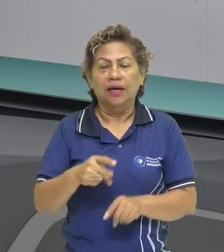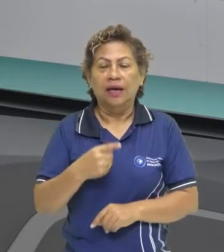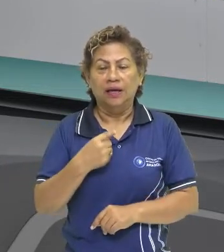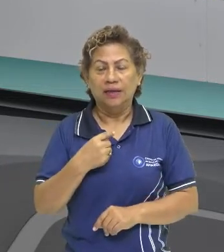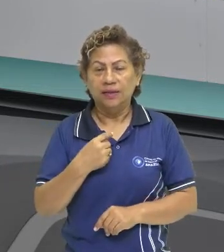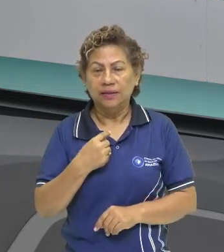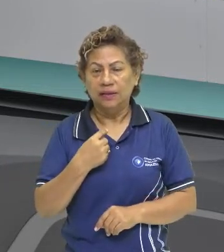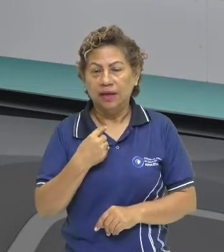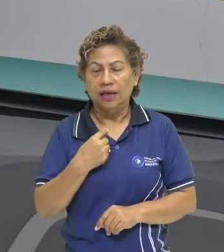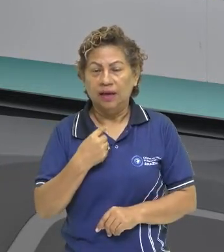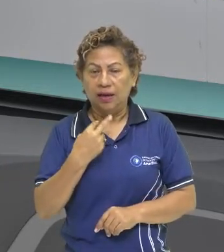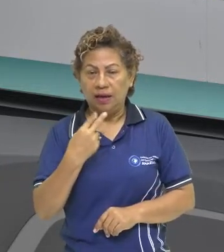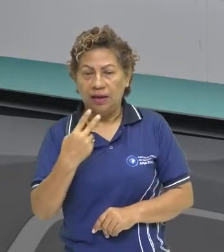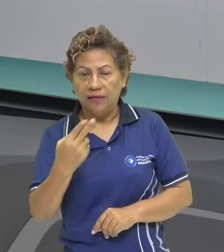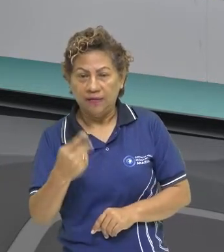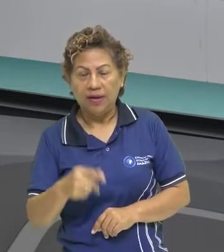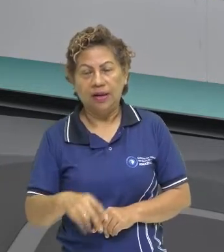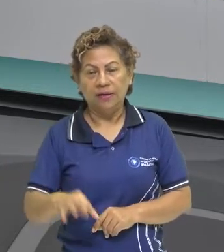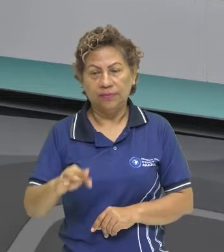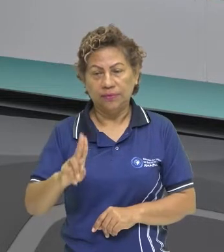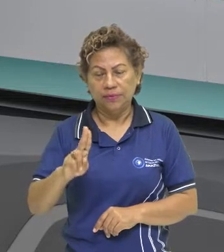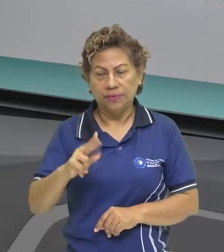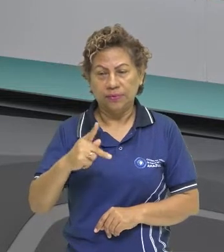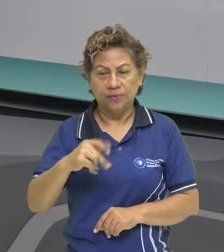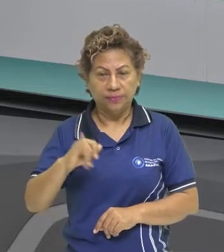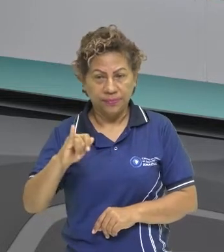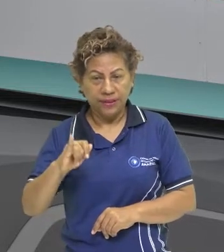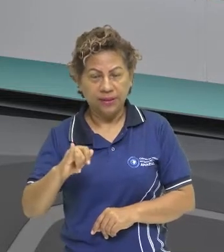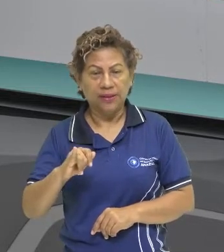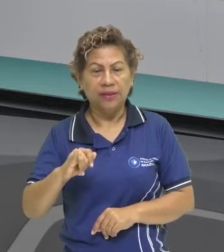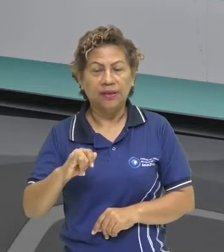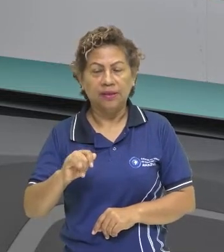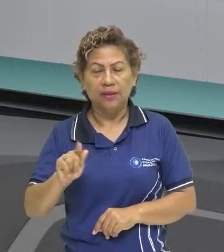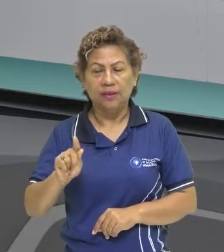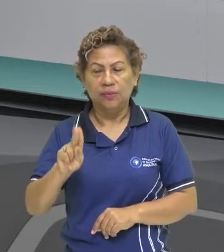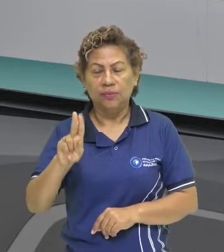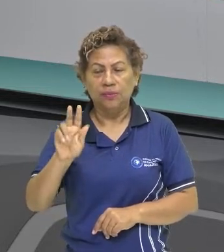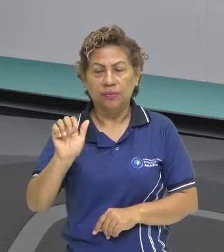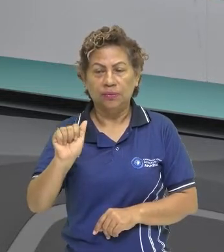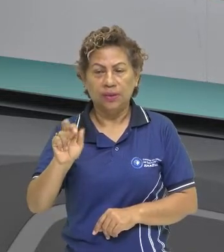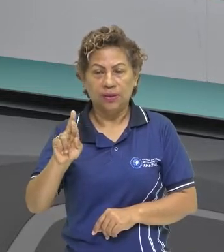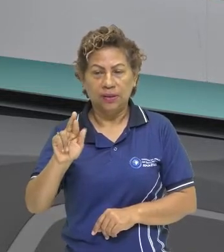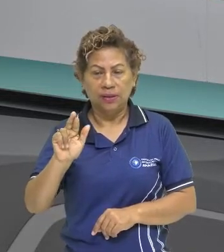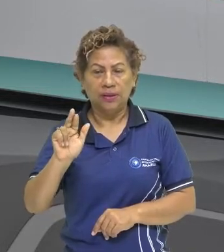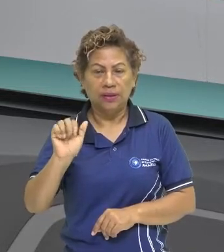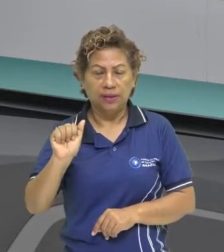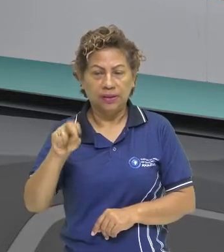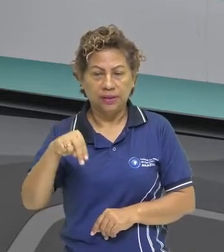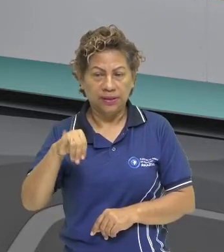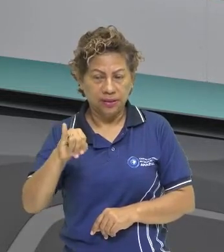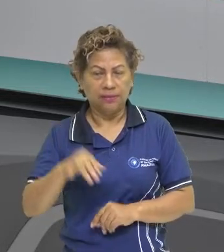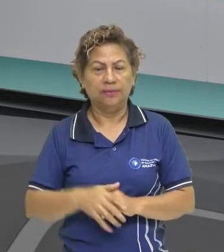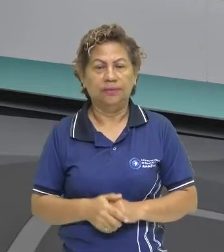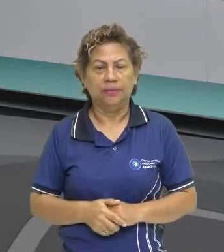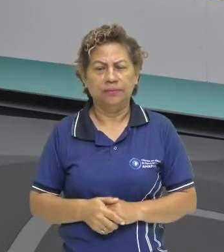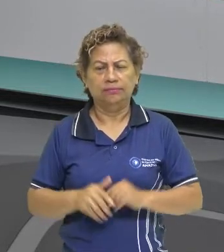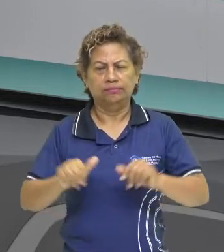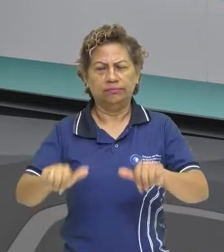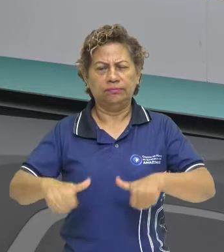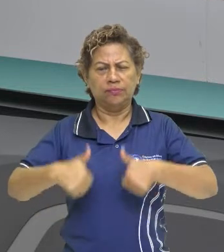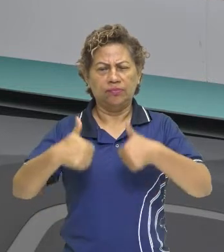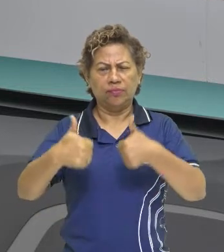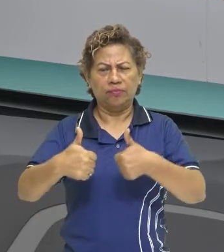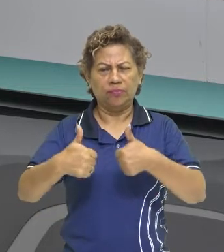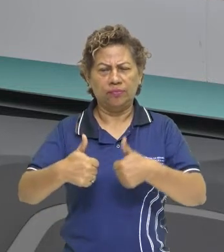Então, o padre José de Anchieta, né, como estratégia para melhor evangelizar, para